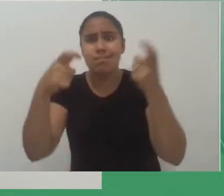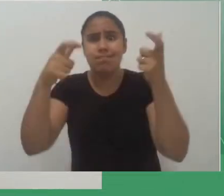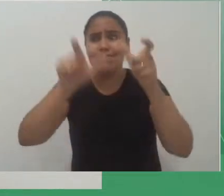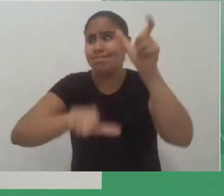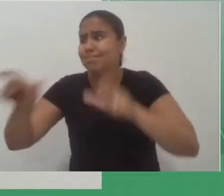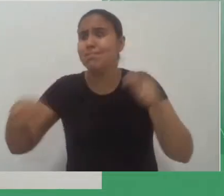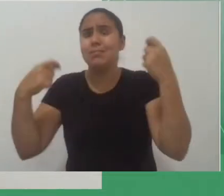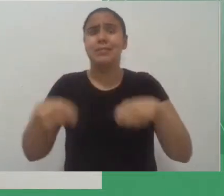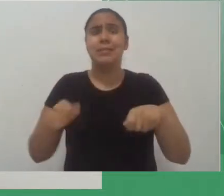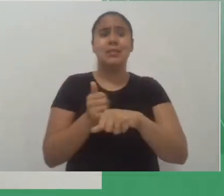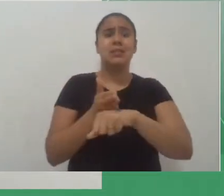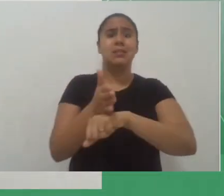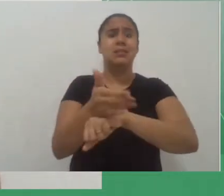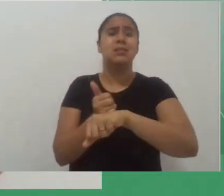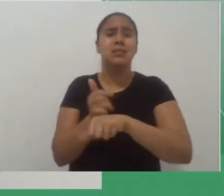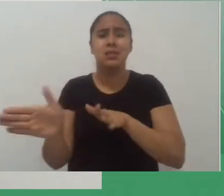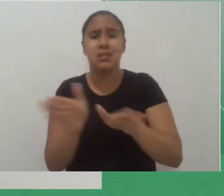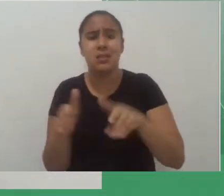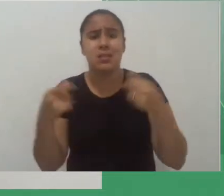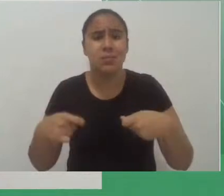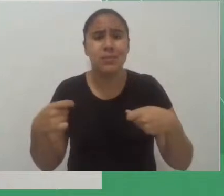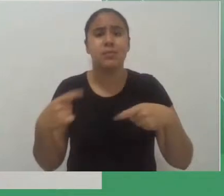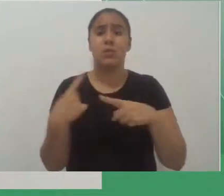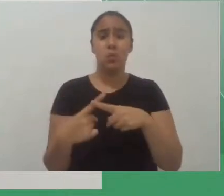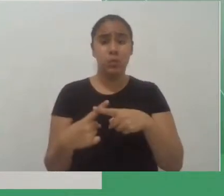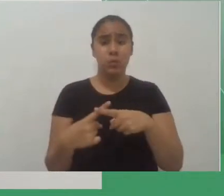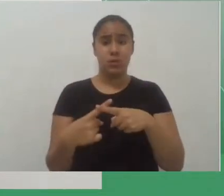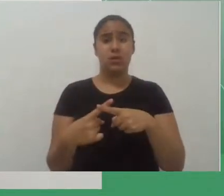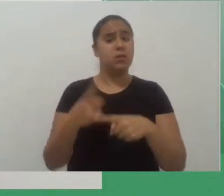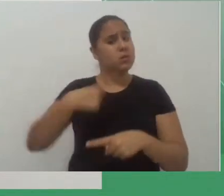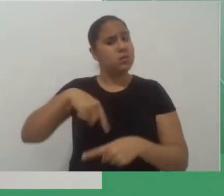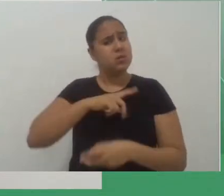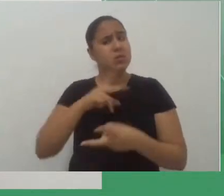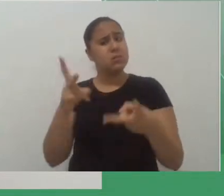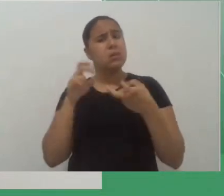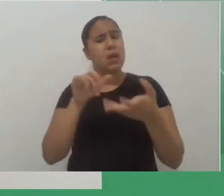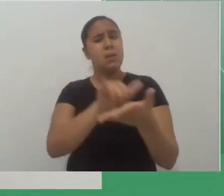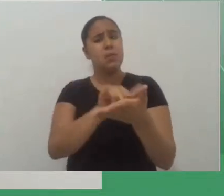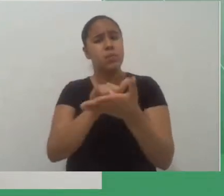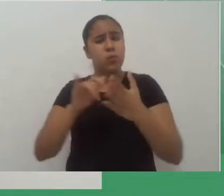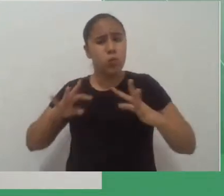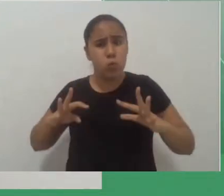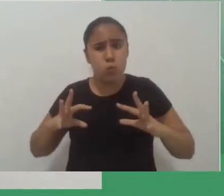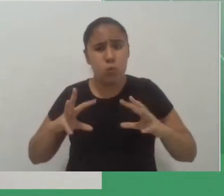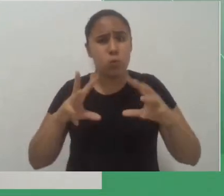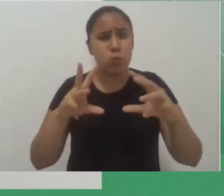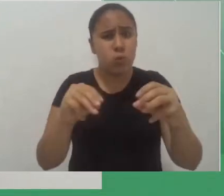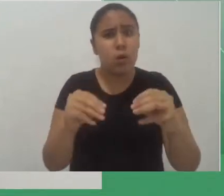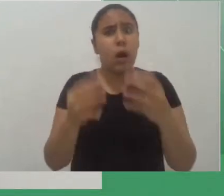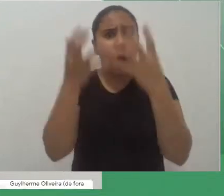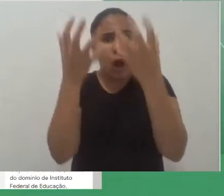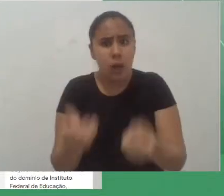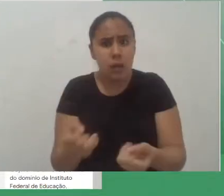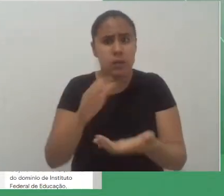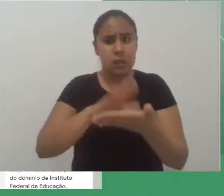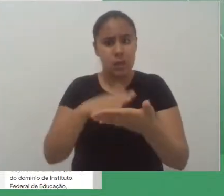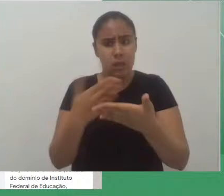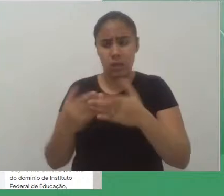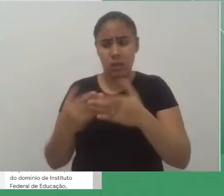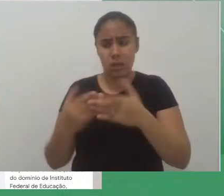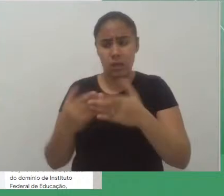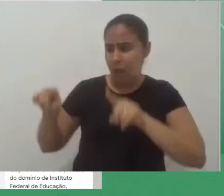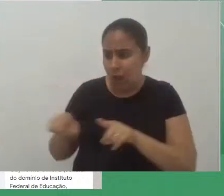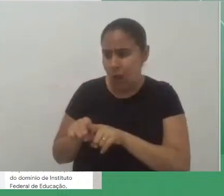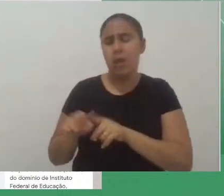porque a gente foi ver que nem todos os aplicativos eles aceitam uma janela de intérprete chamada ao vivo